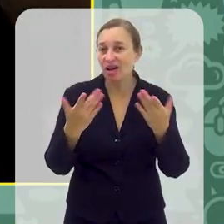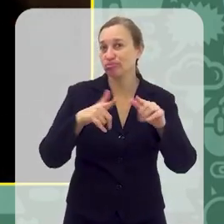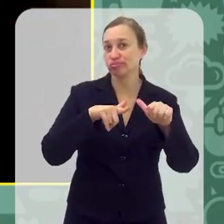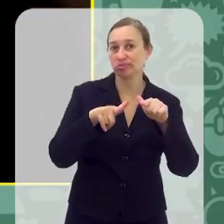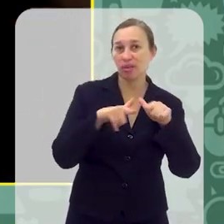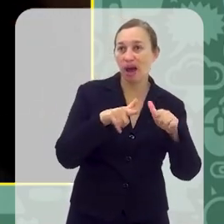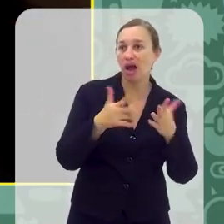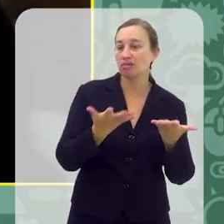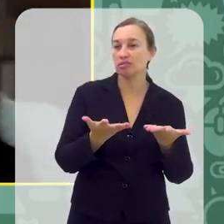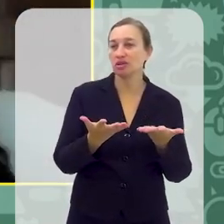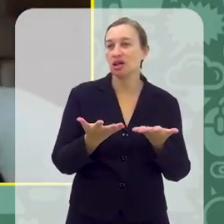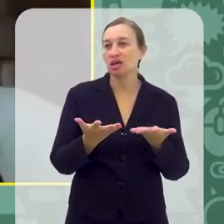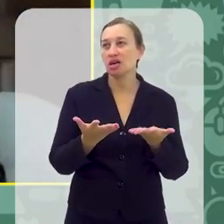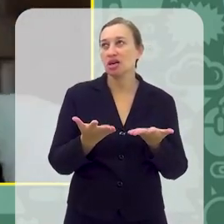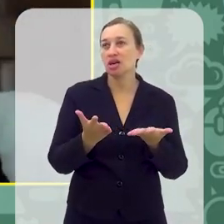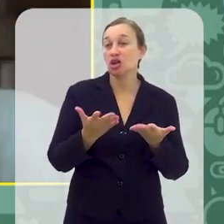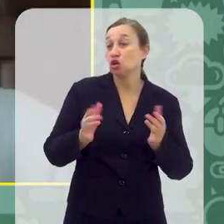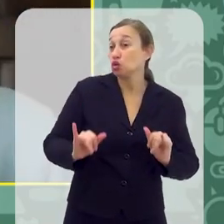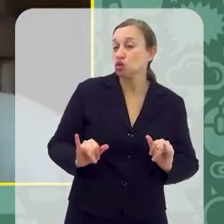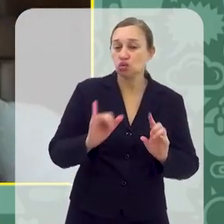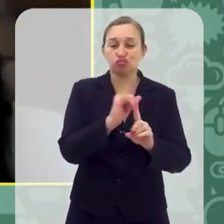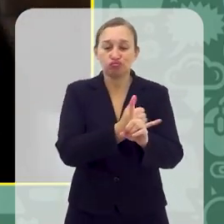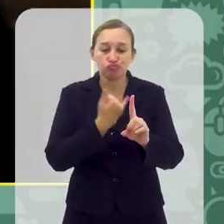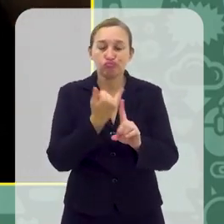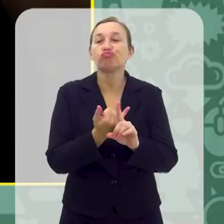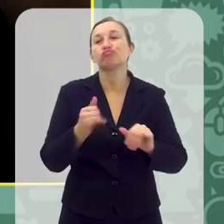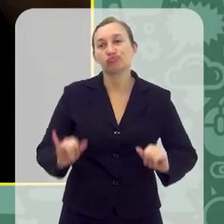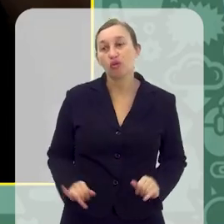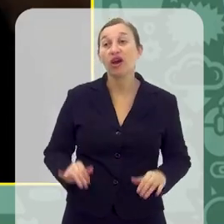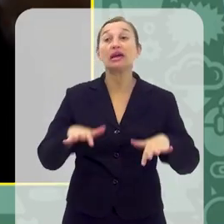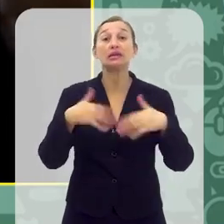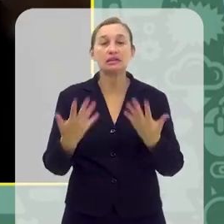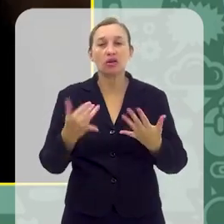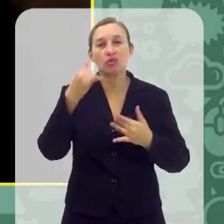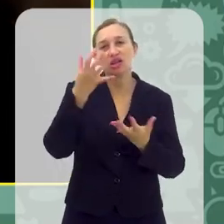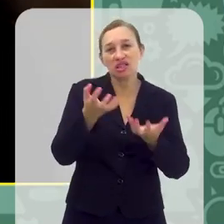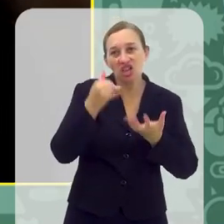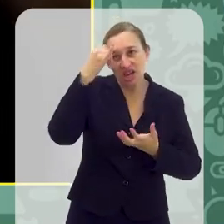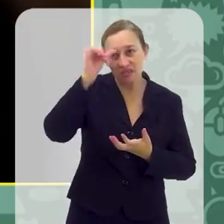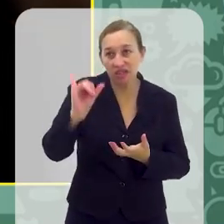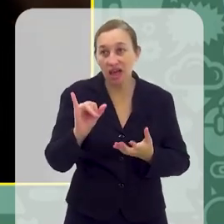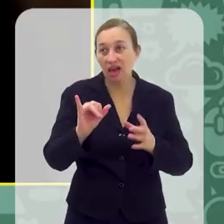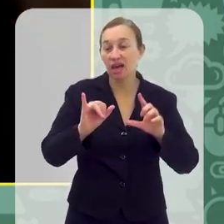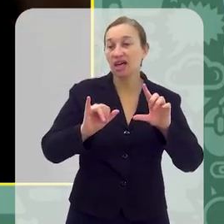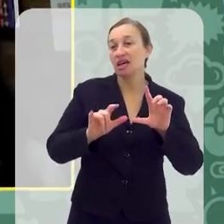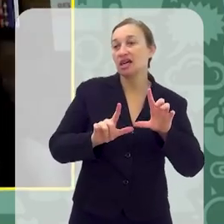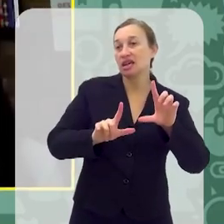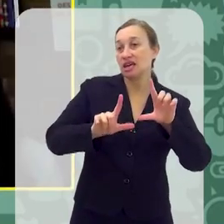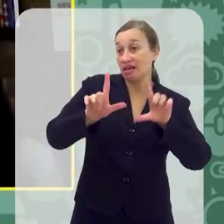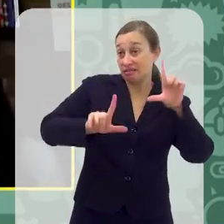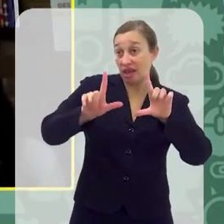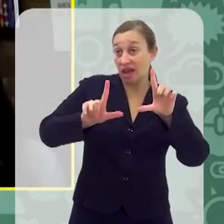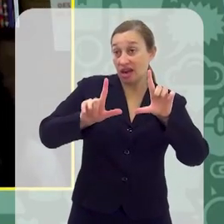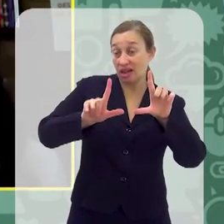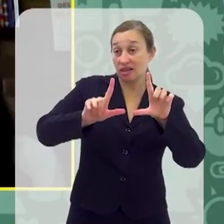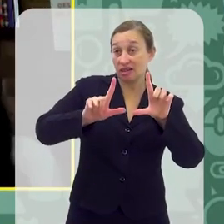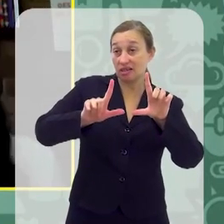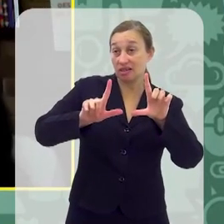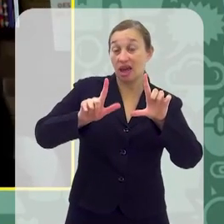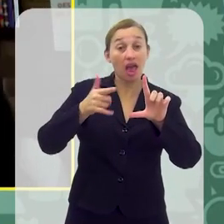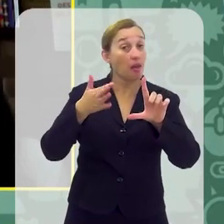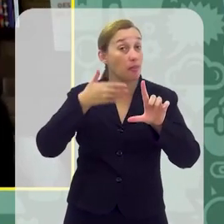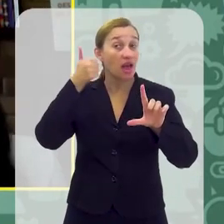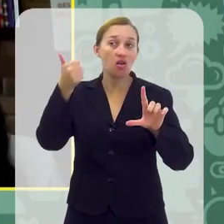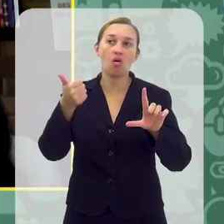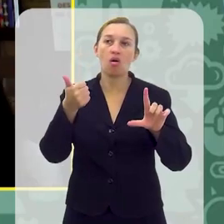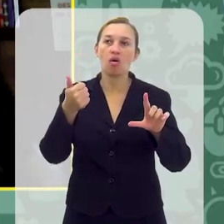trabalho, onde, às vezes, pode sofrer bullying. Então, eles acabam evitando isso, e a tela acaba proporcionando isso muito bem,